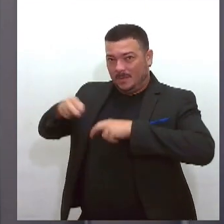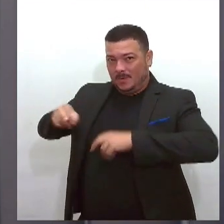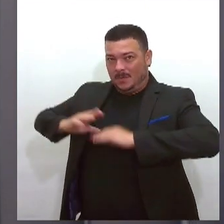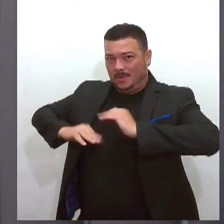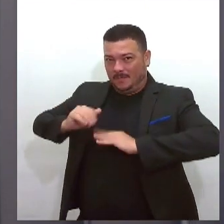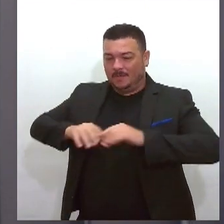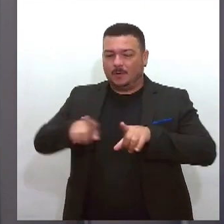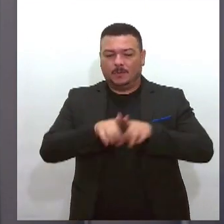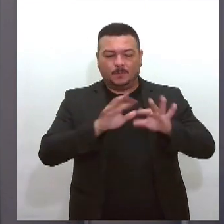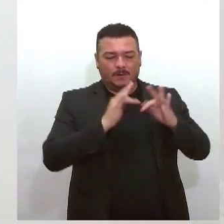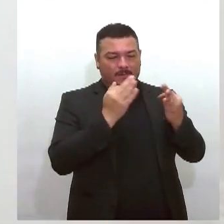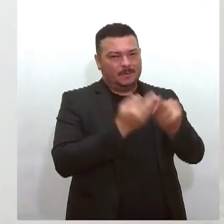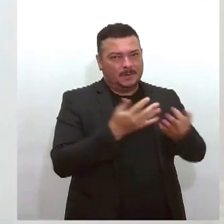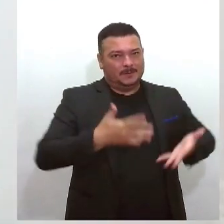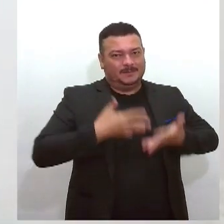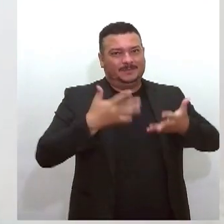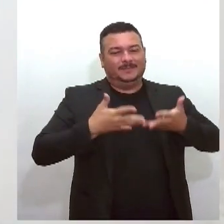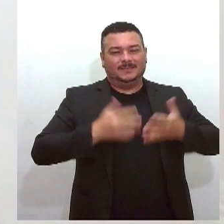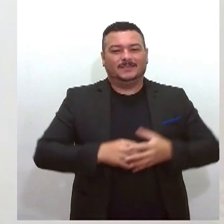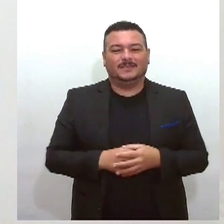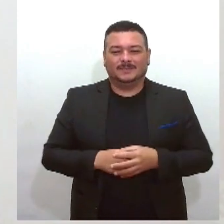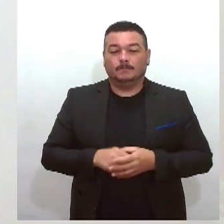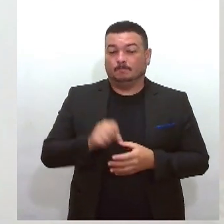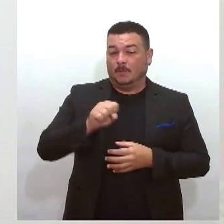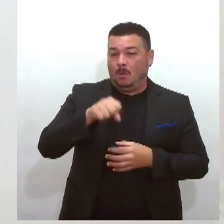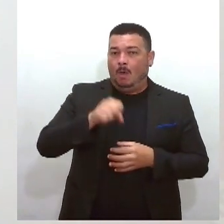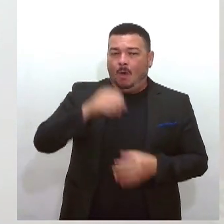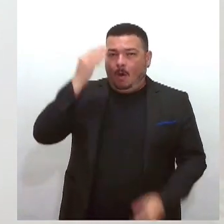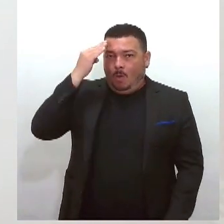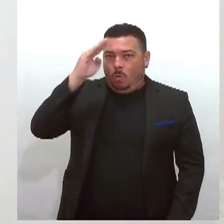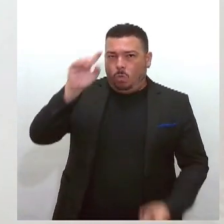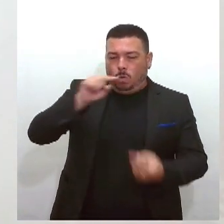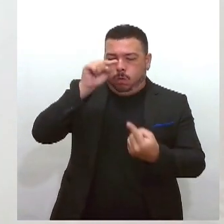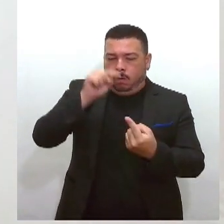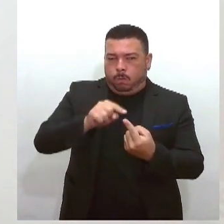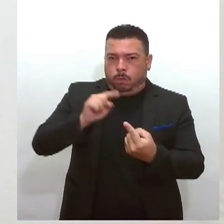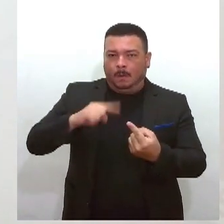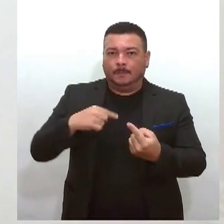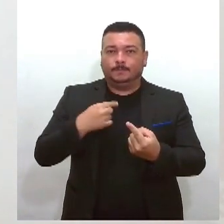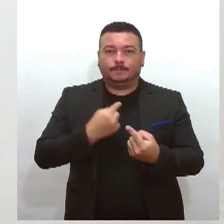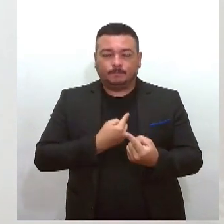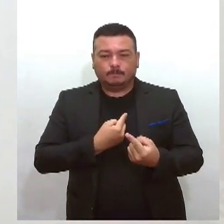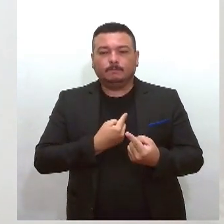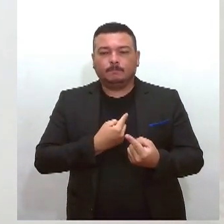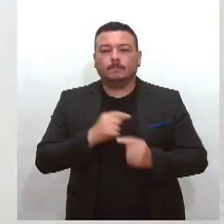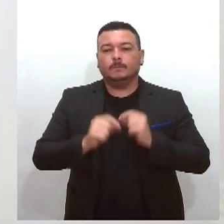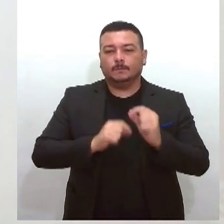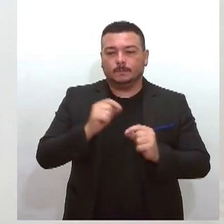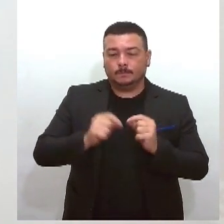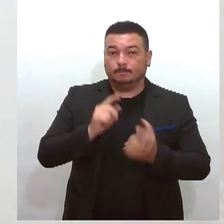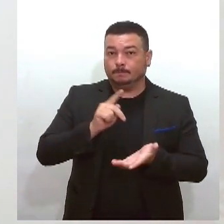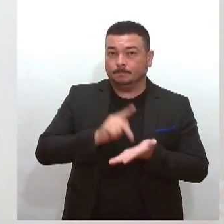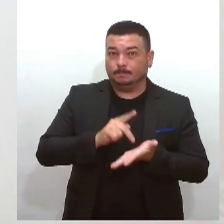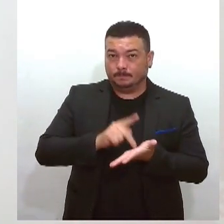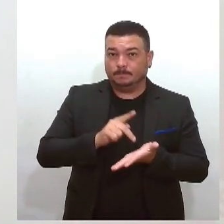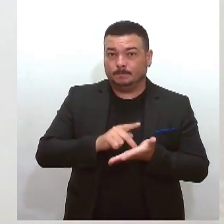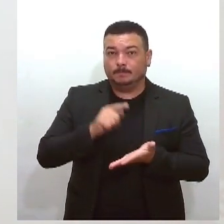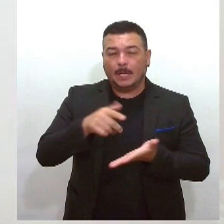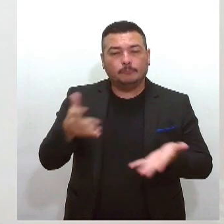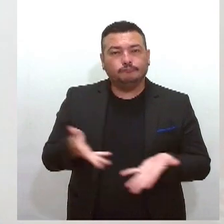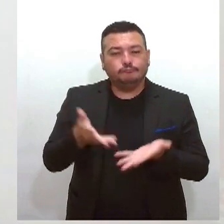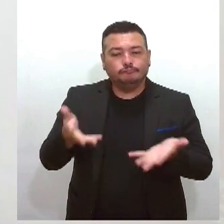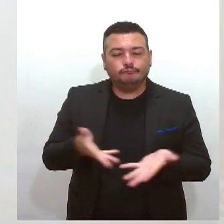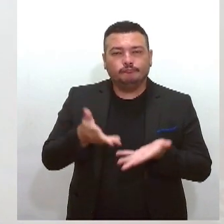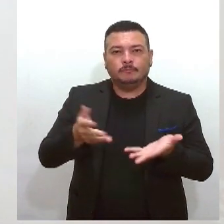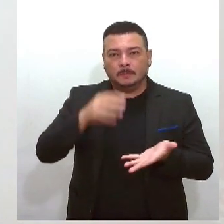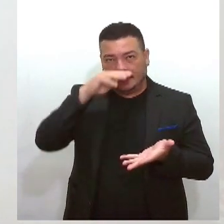Isso, Valkyria. E o principal objetivo desse nosso programa do leite, na verdade, é esse incentivo ao pequeno produtor, né?